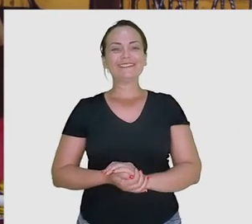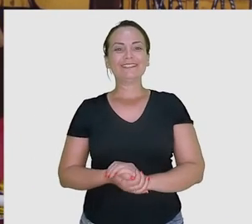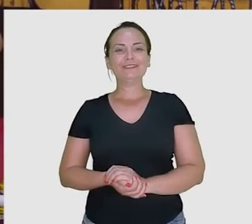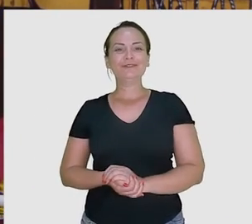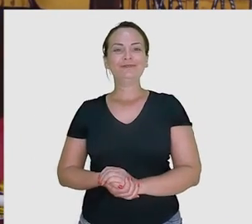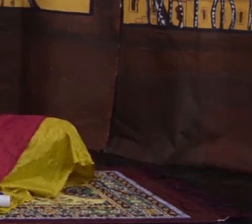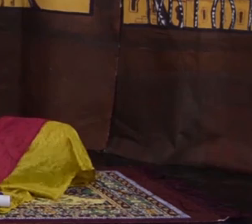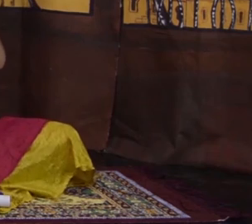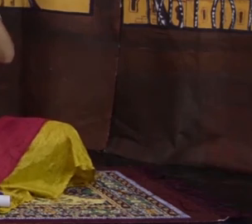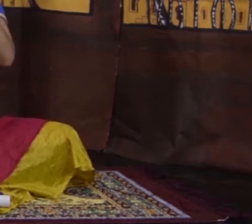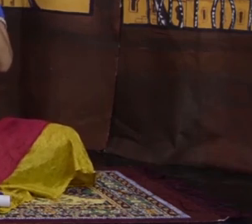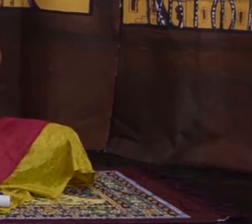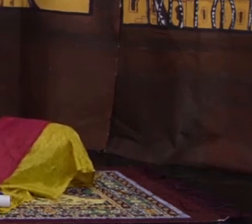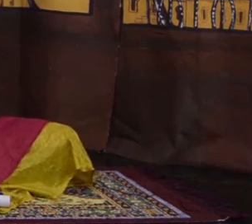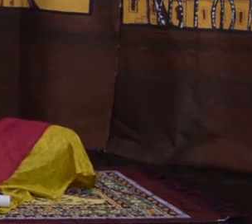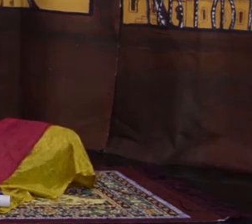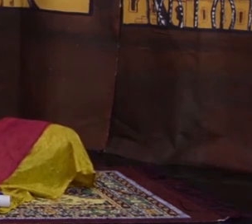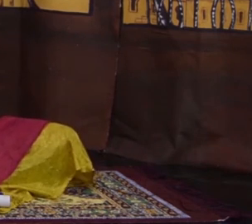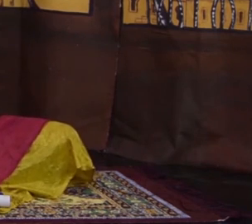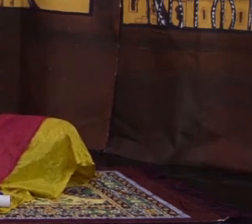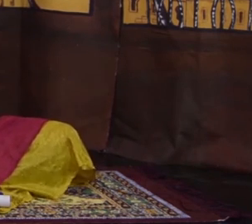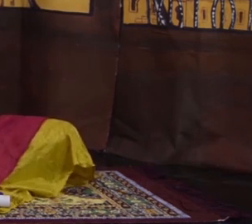lua voltaram.